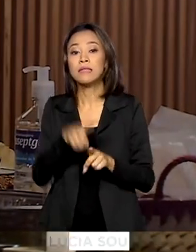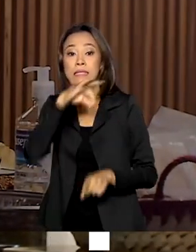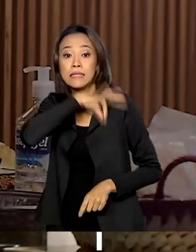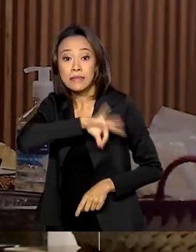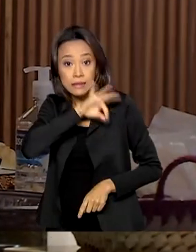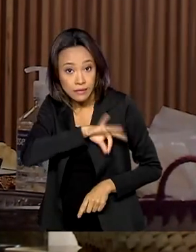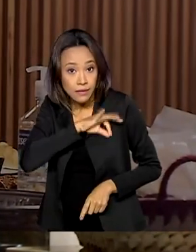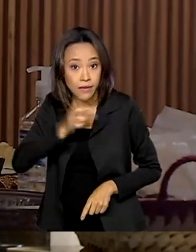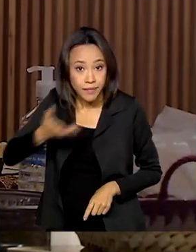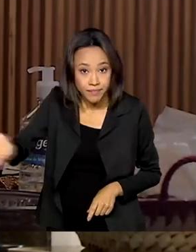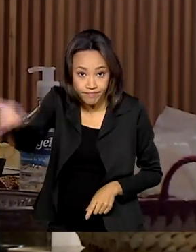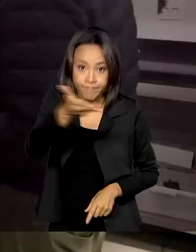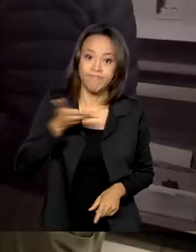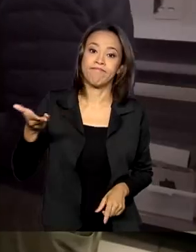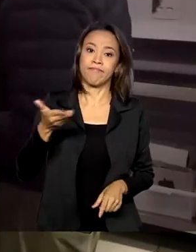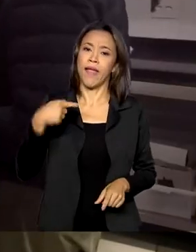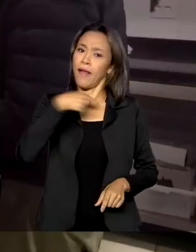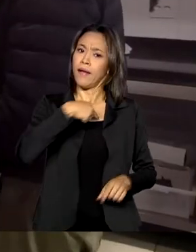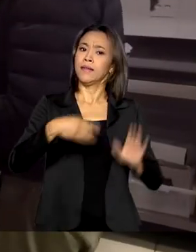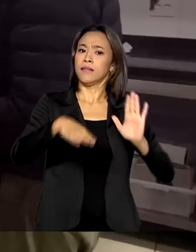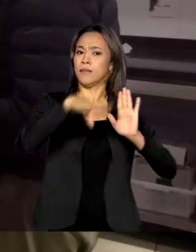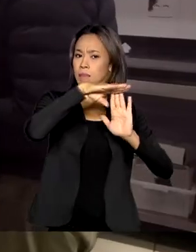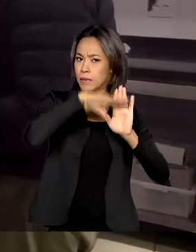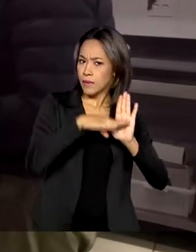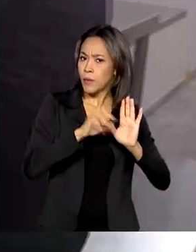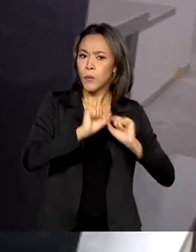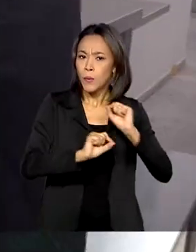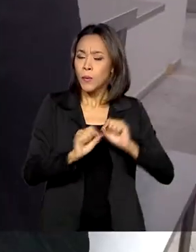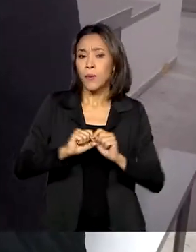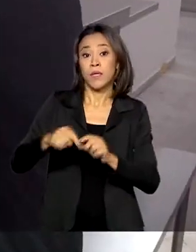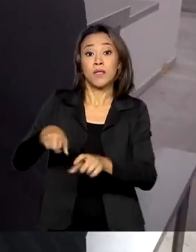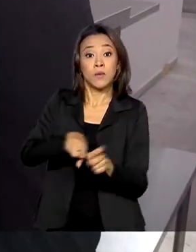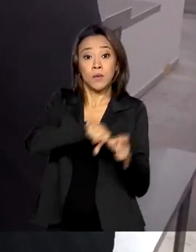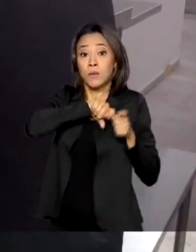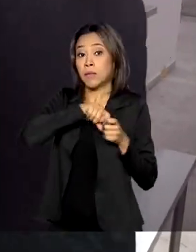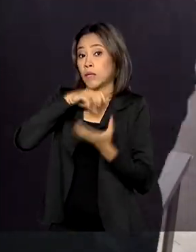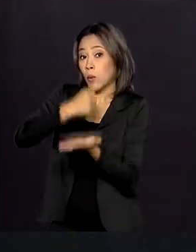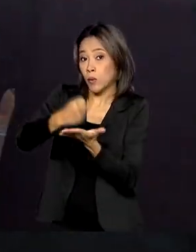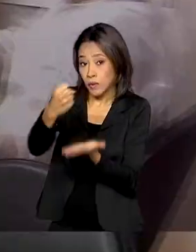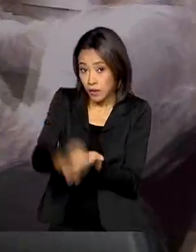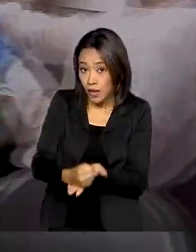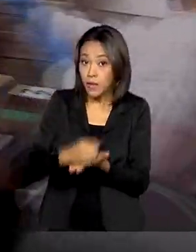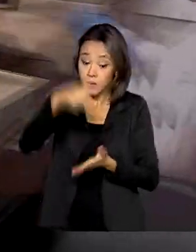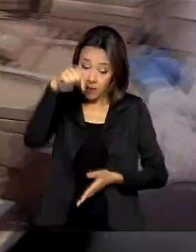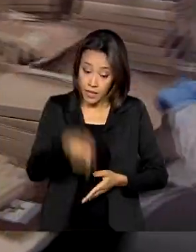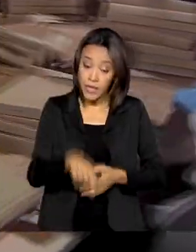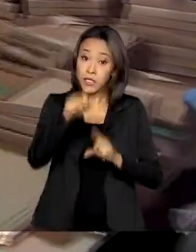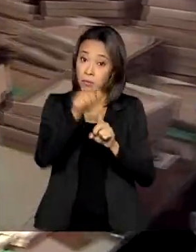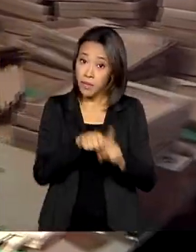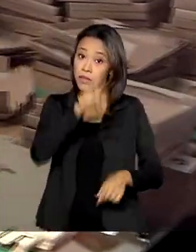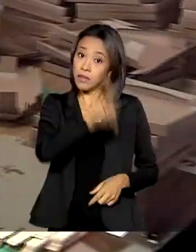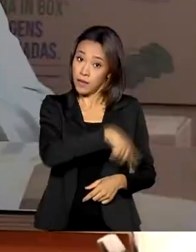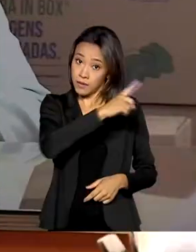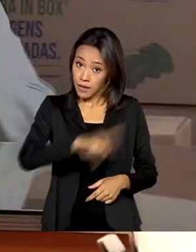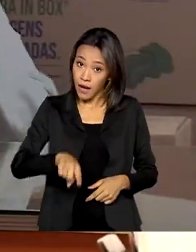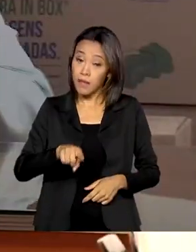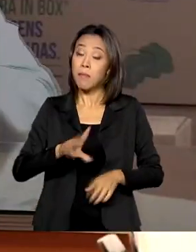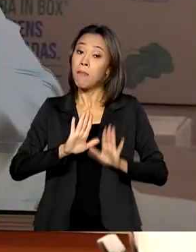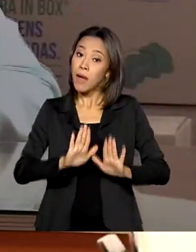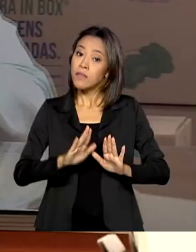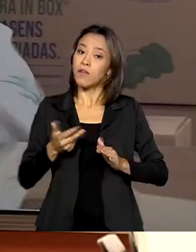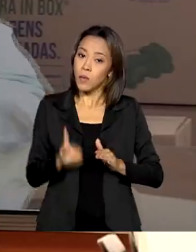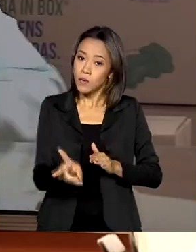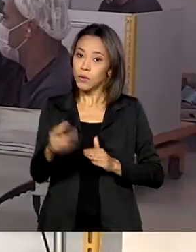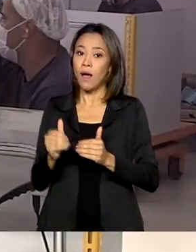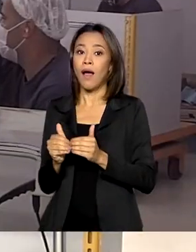empregados. A medida que também prevê a suspensão de contratos seria extinta neste mês e segue agora até dezembro